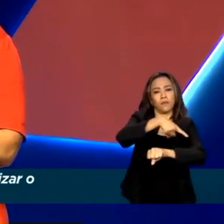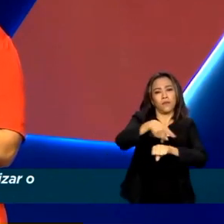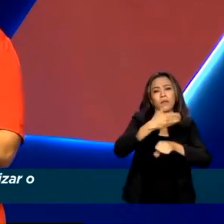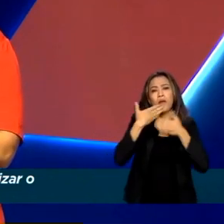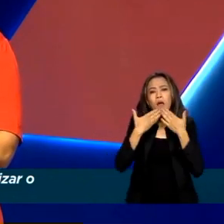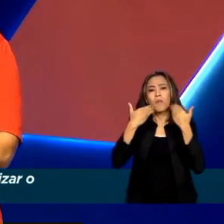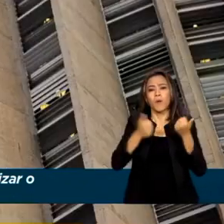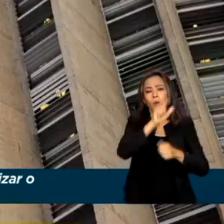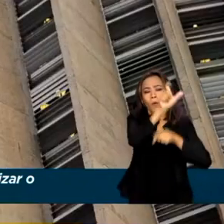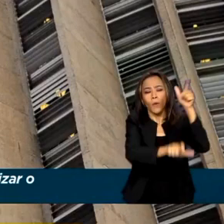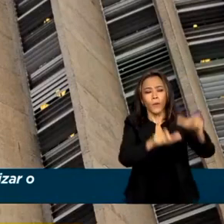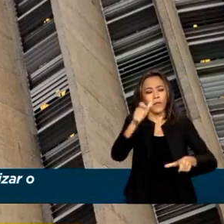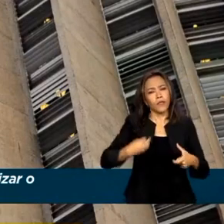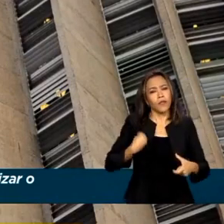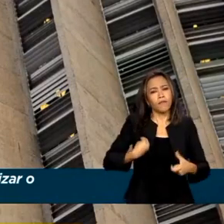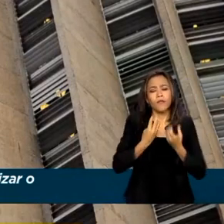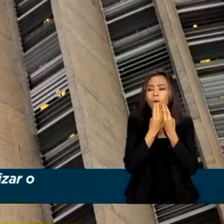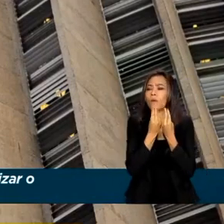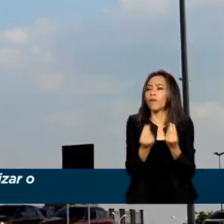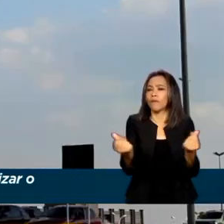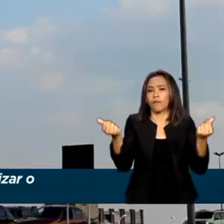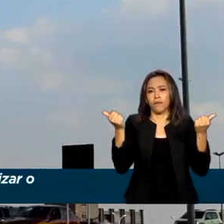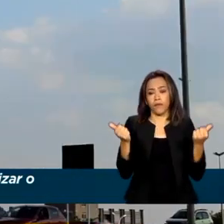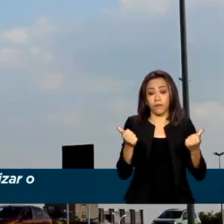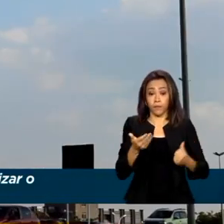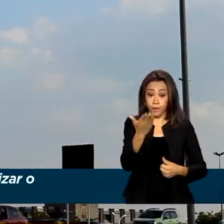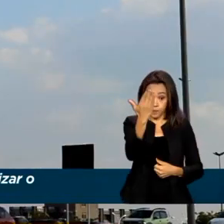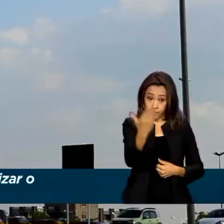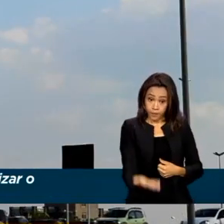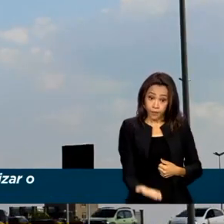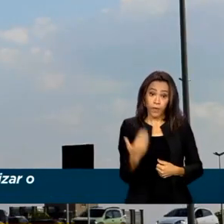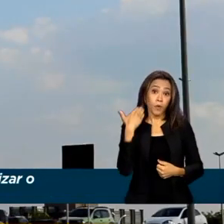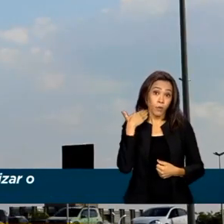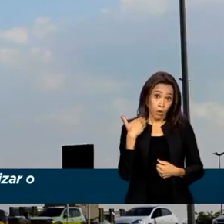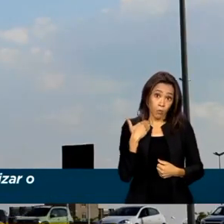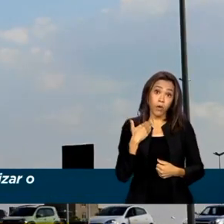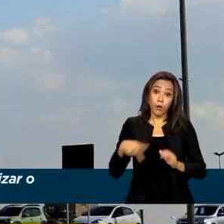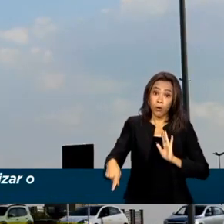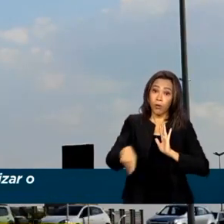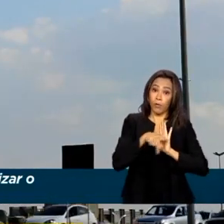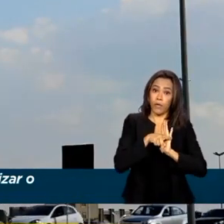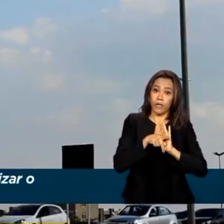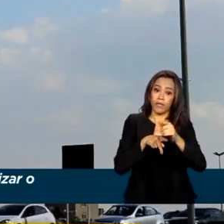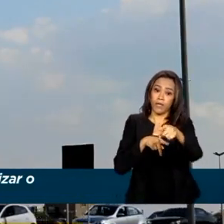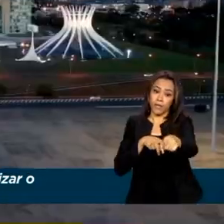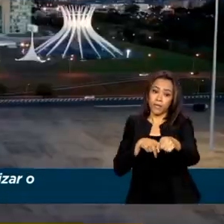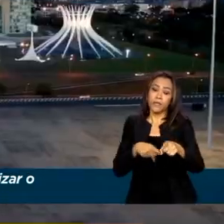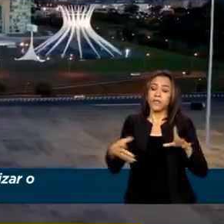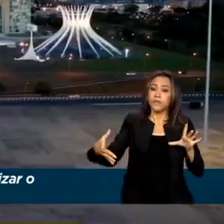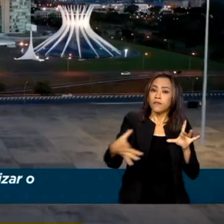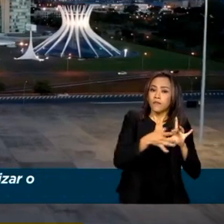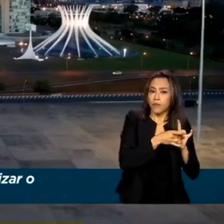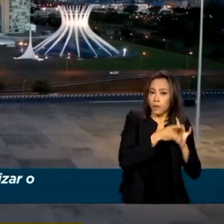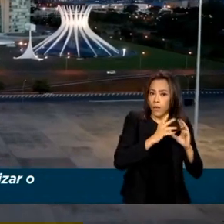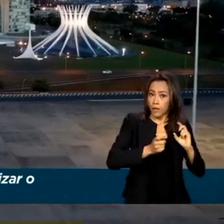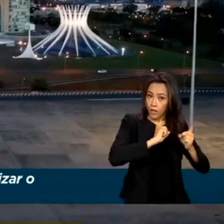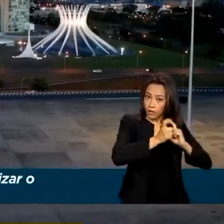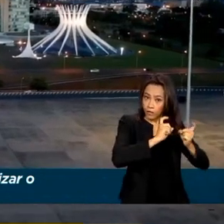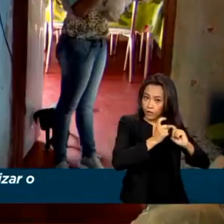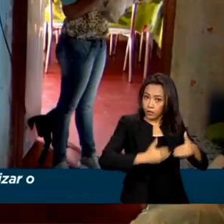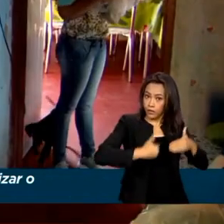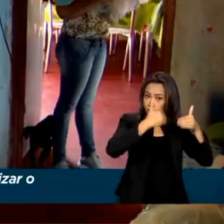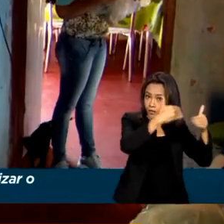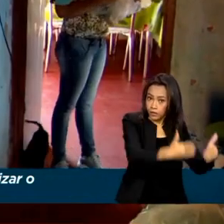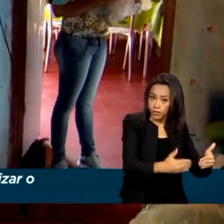vida da população. A Caixa Econômica Federal é um banco público vinculado ao Ministério da Fazenda e o principal